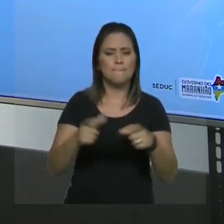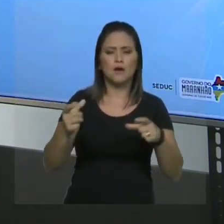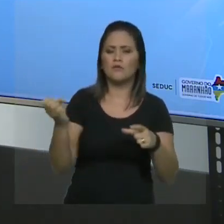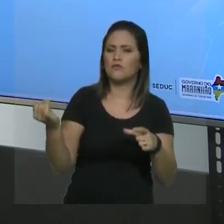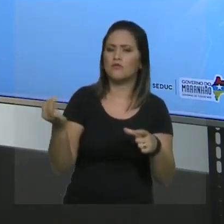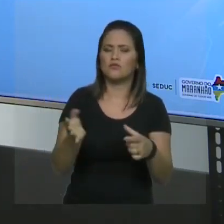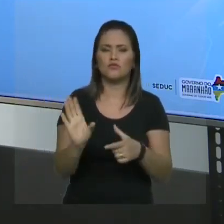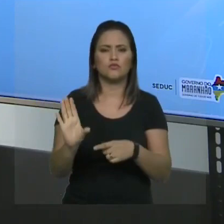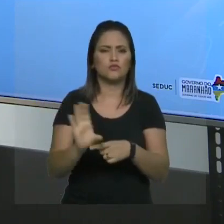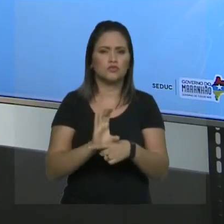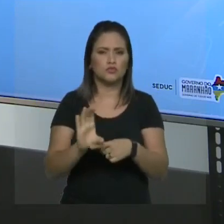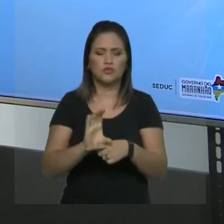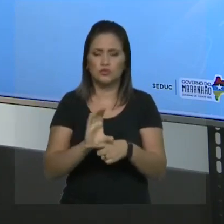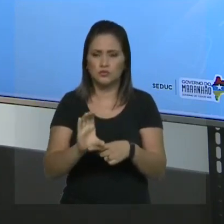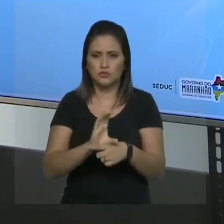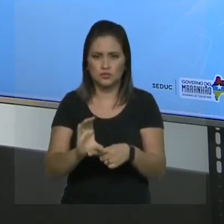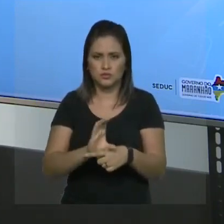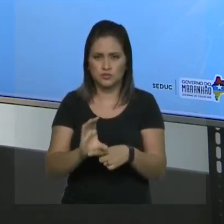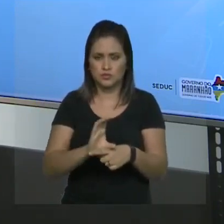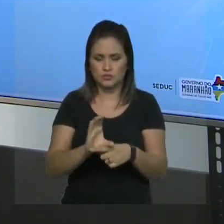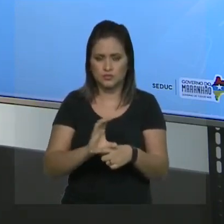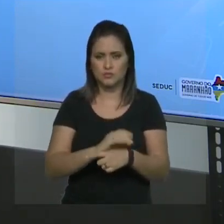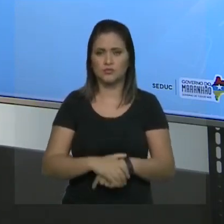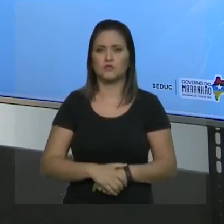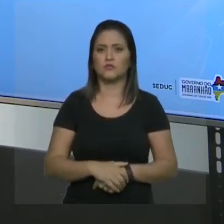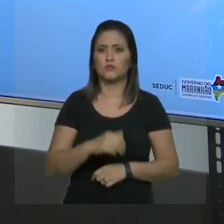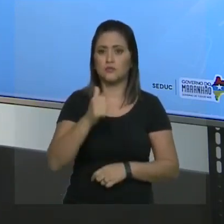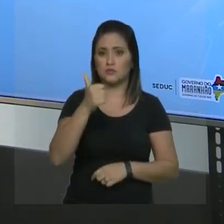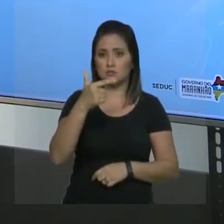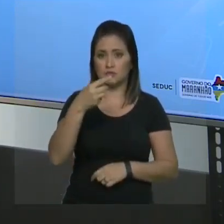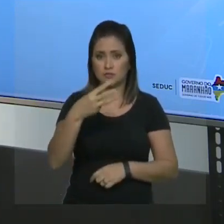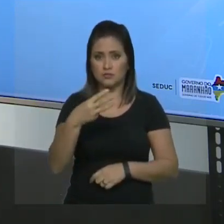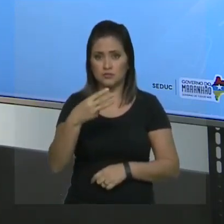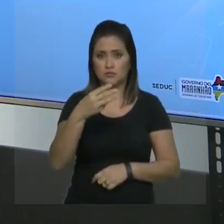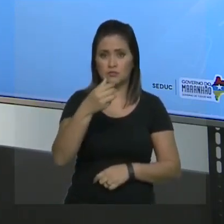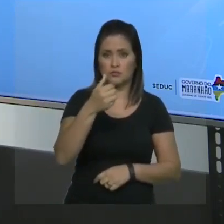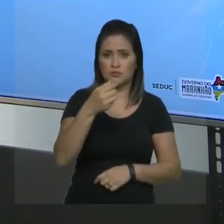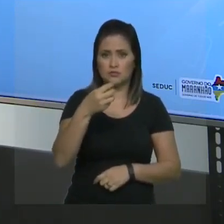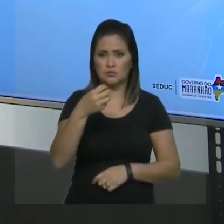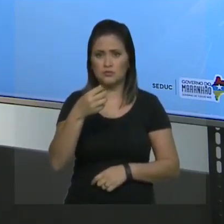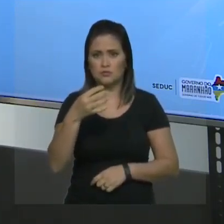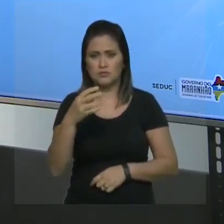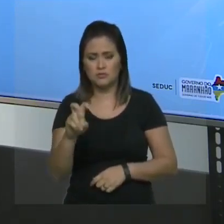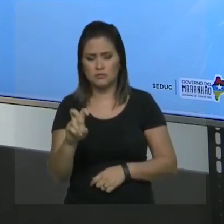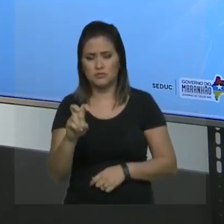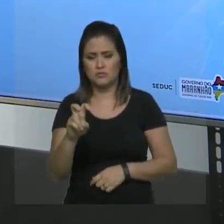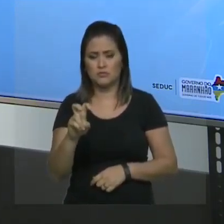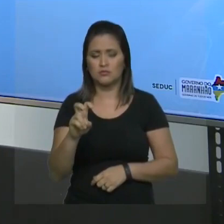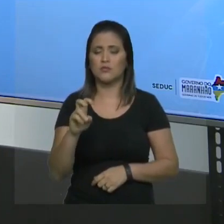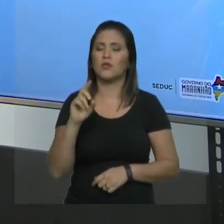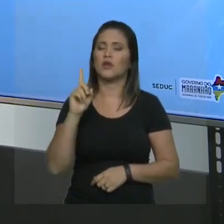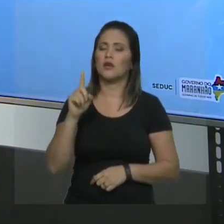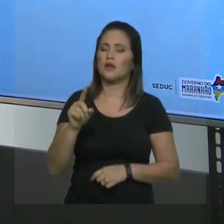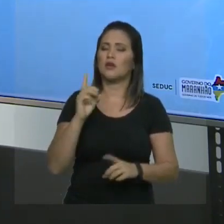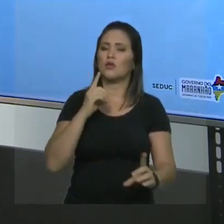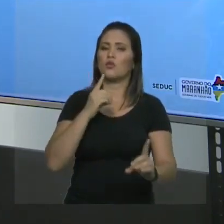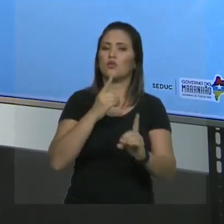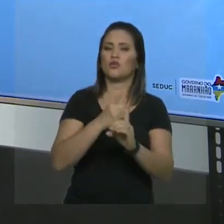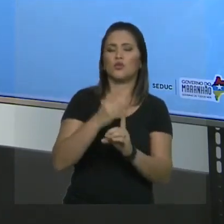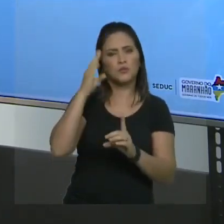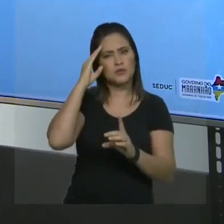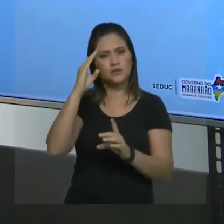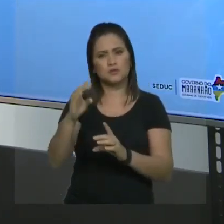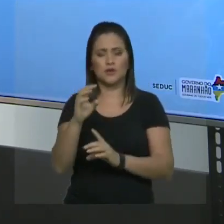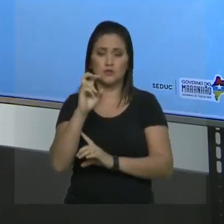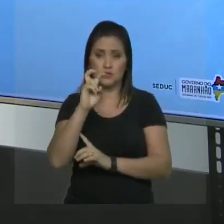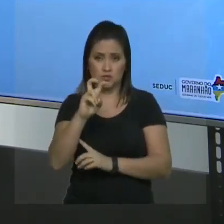Vamos ver. 1, 2, 3, 1, 2, 3, 1, 2, 3, 4, 5. Esta aqui é a cadeia principal. Ok? Achei a